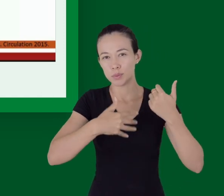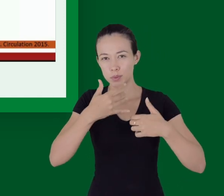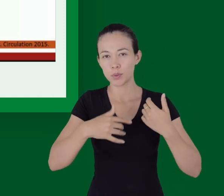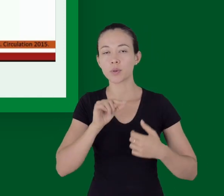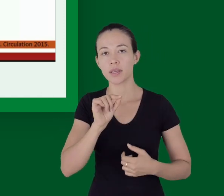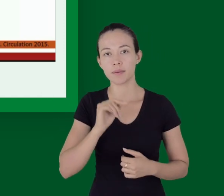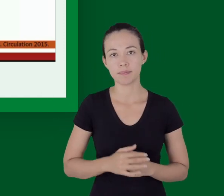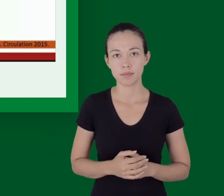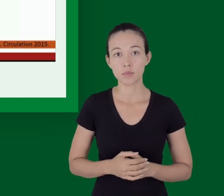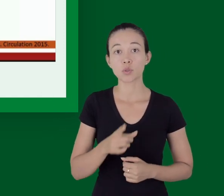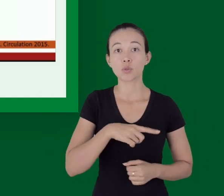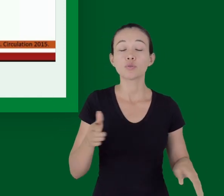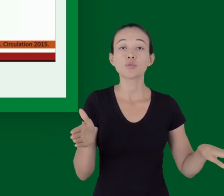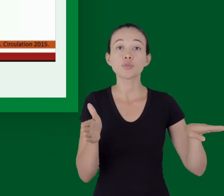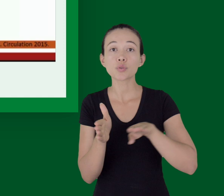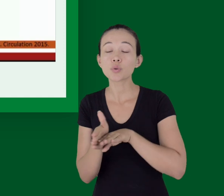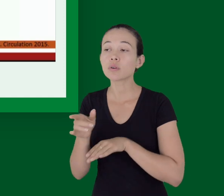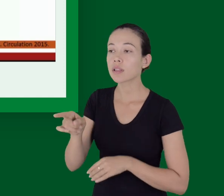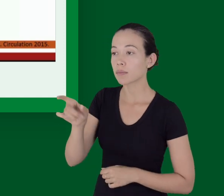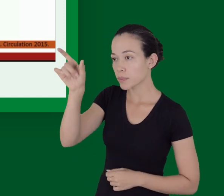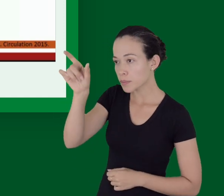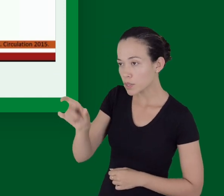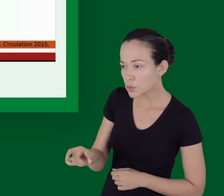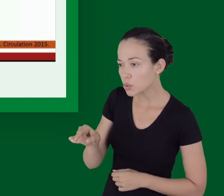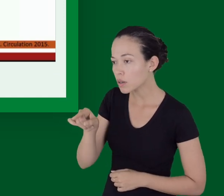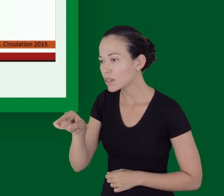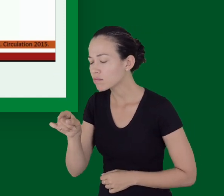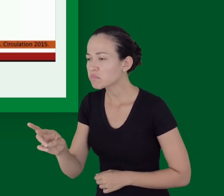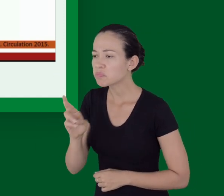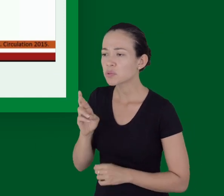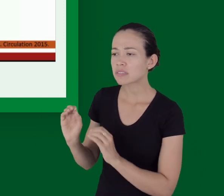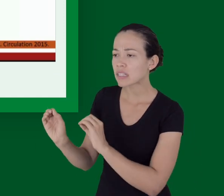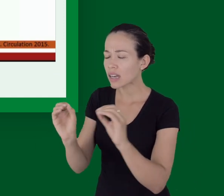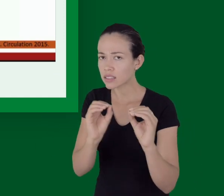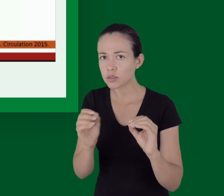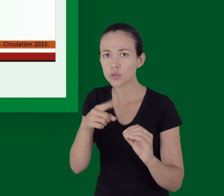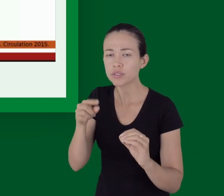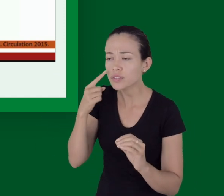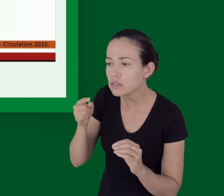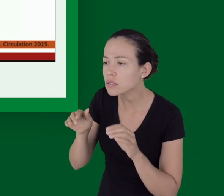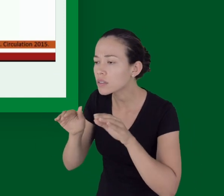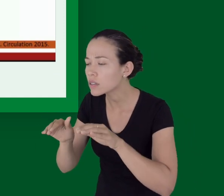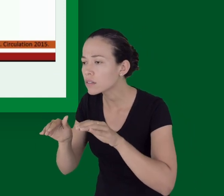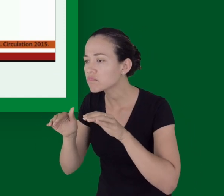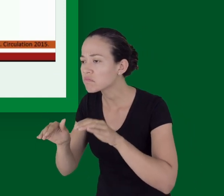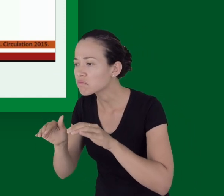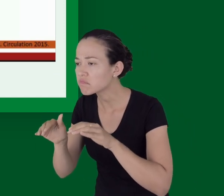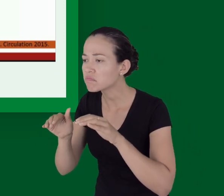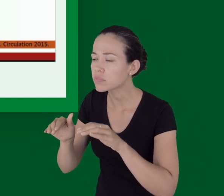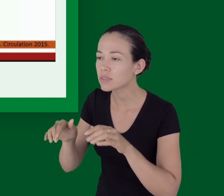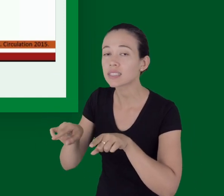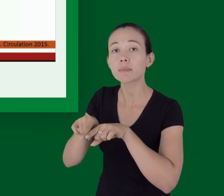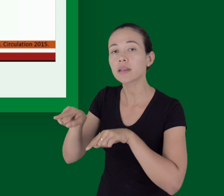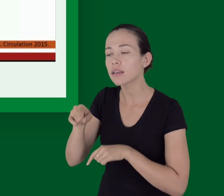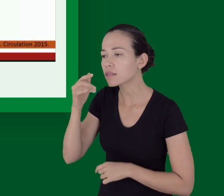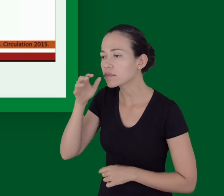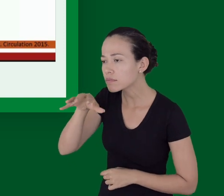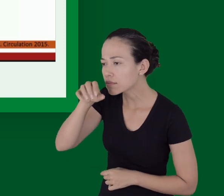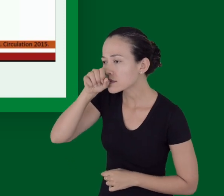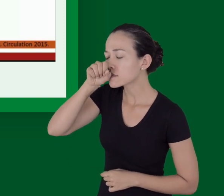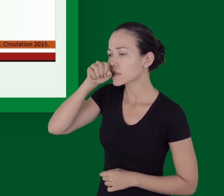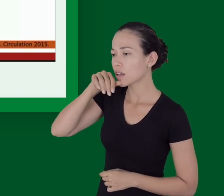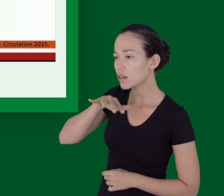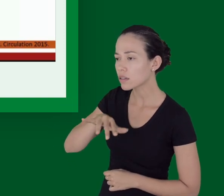Então, a gente chegou numa cena, paciente irresponsivo, a gente vai checar o nível de responsabilidade e